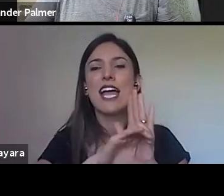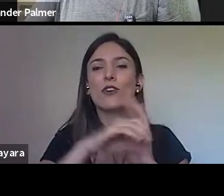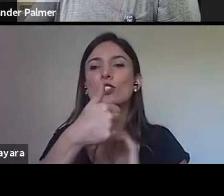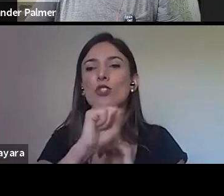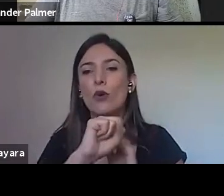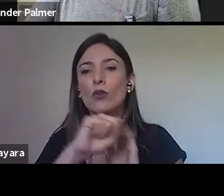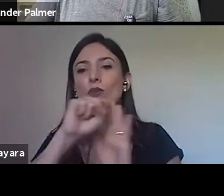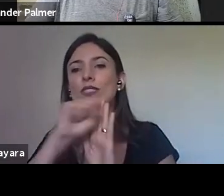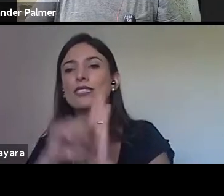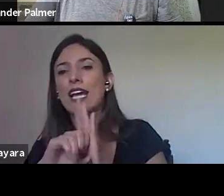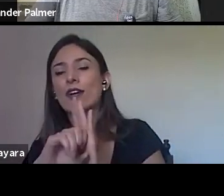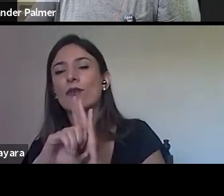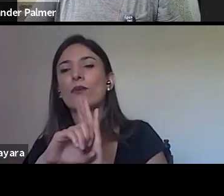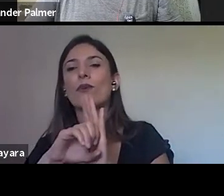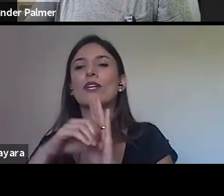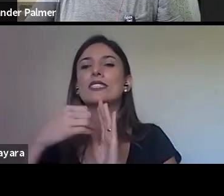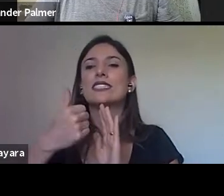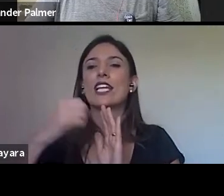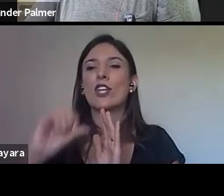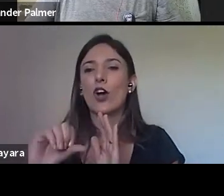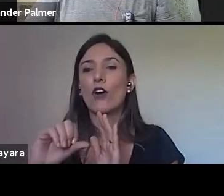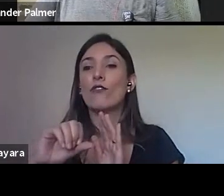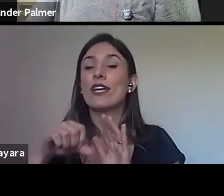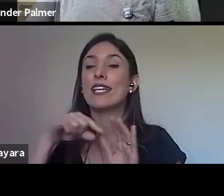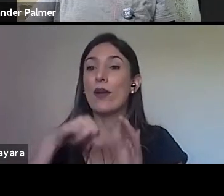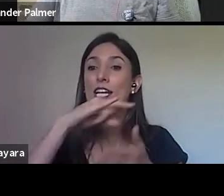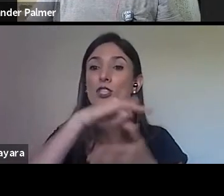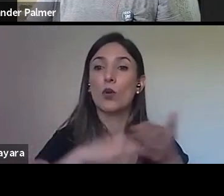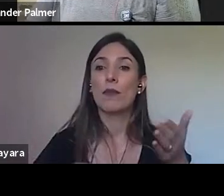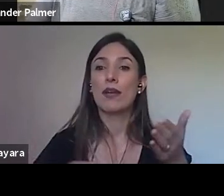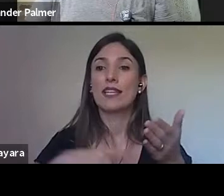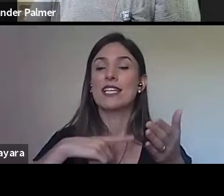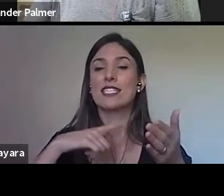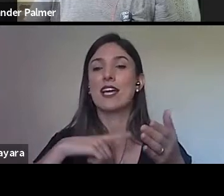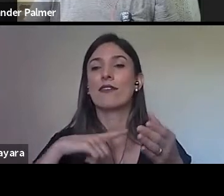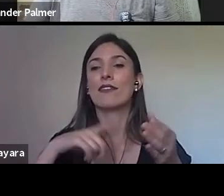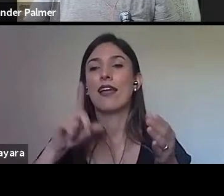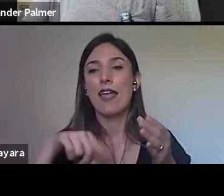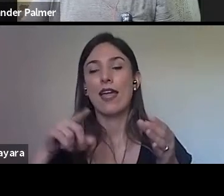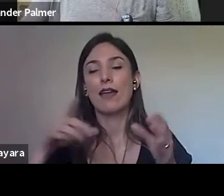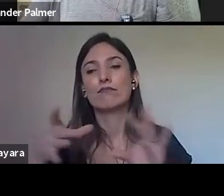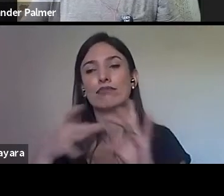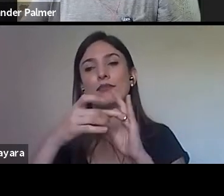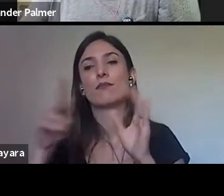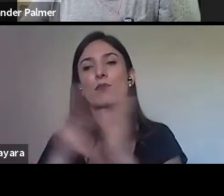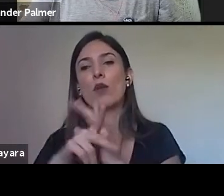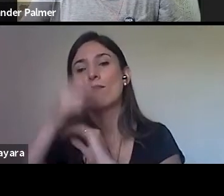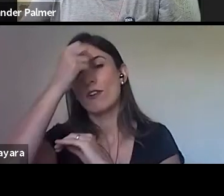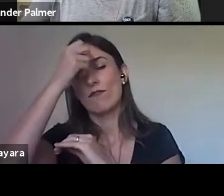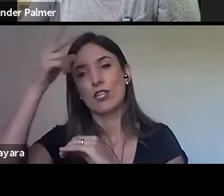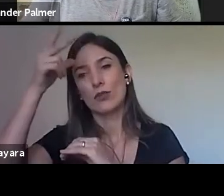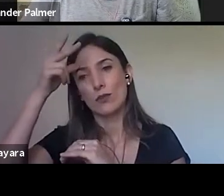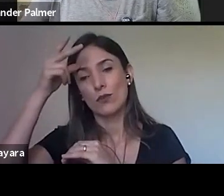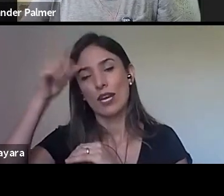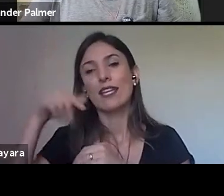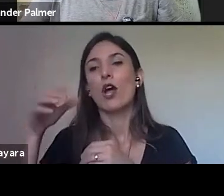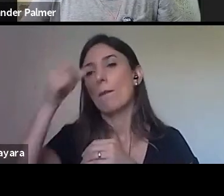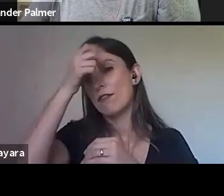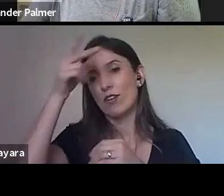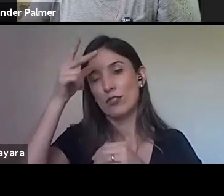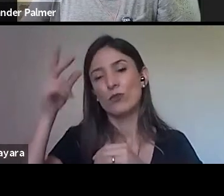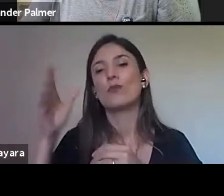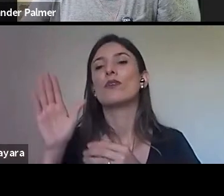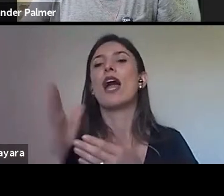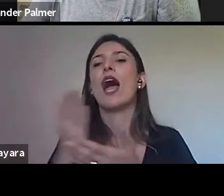parceria com a Prefeitura, né? Eles se esplanizaram funcionários, e eles começaram já a digitalização das fontes. logo a gente vai estar se